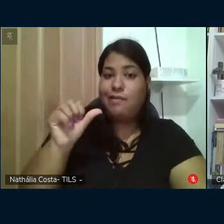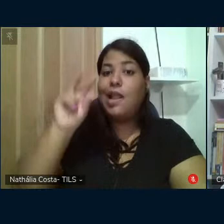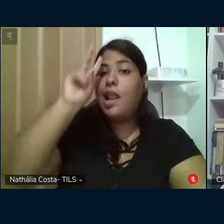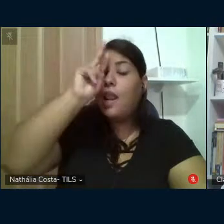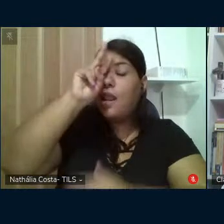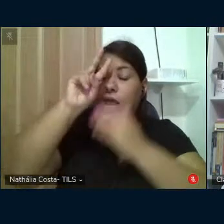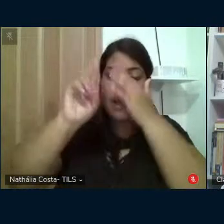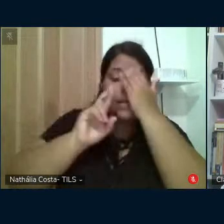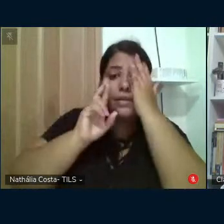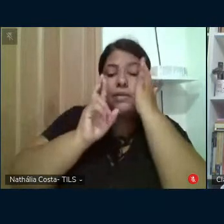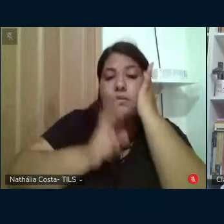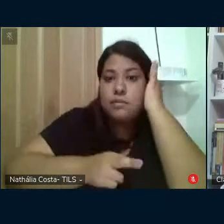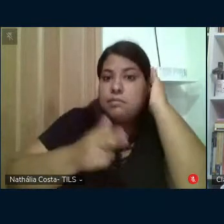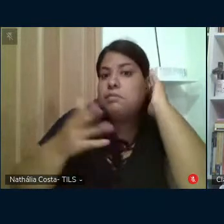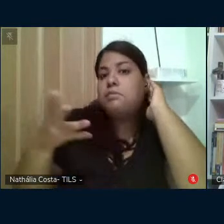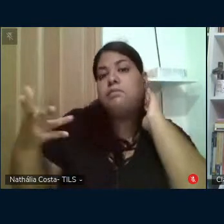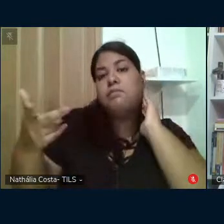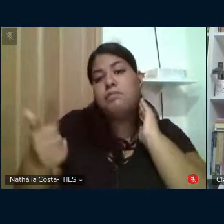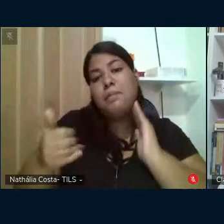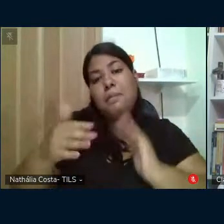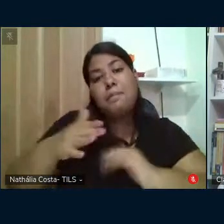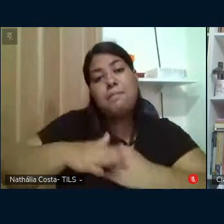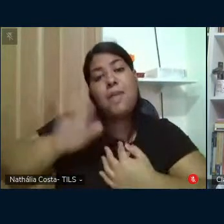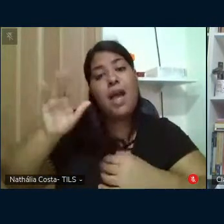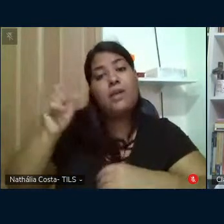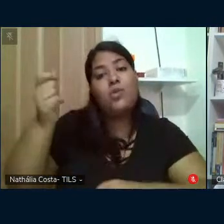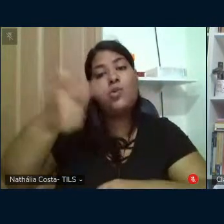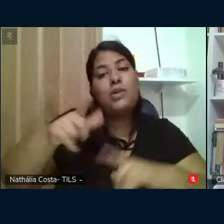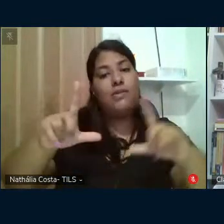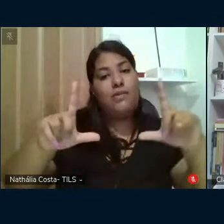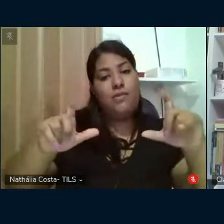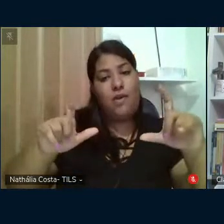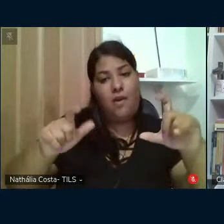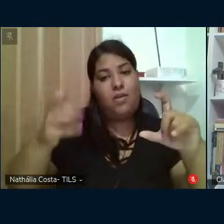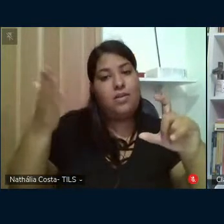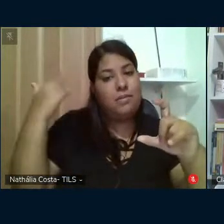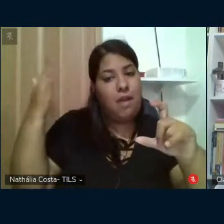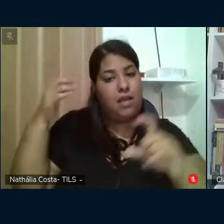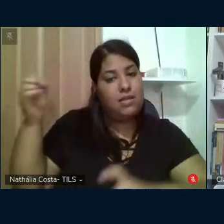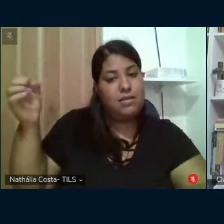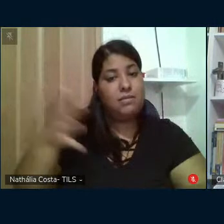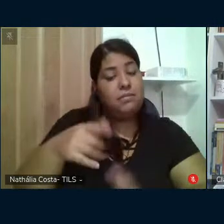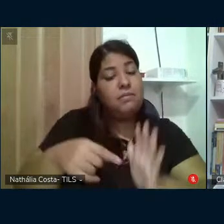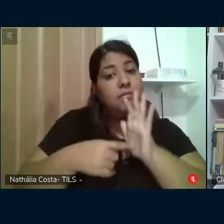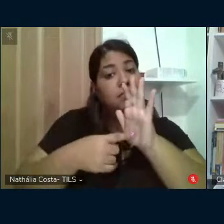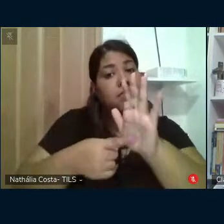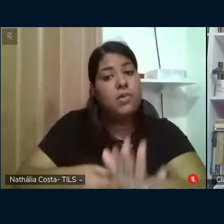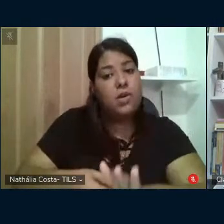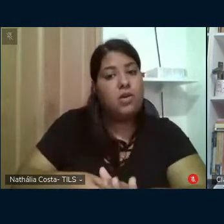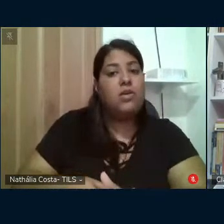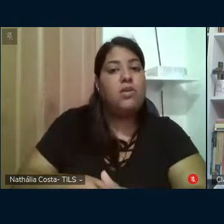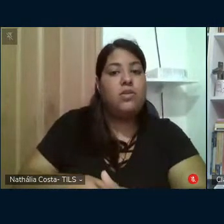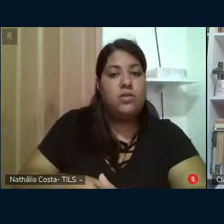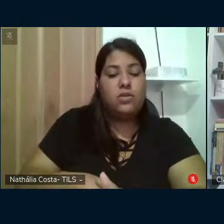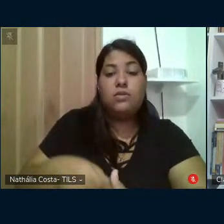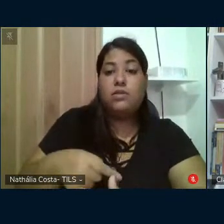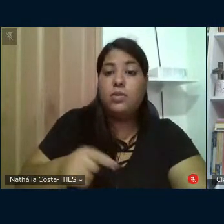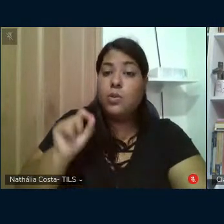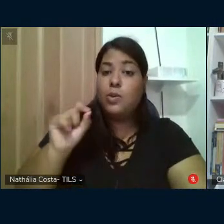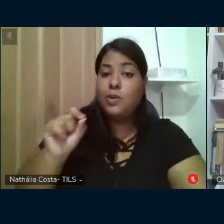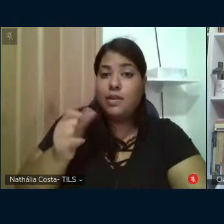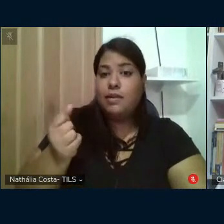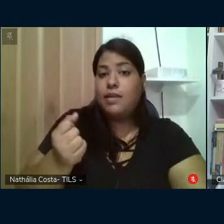os resultados exitosos, mais que uma fotografia de um passado recente, indicavam uma tendência, uma vez que entre